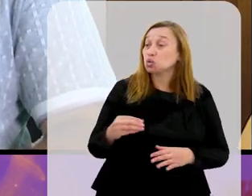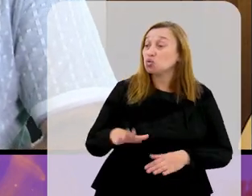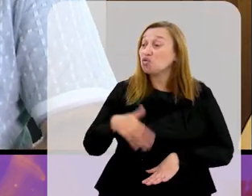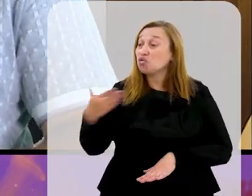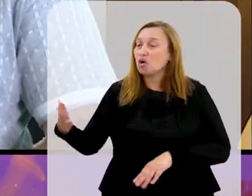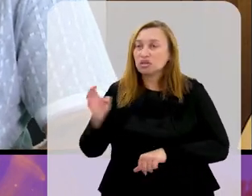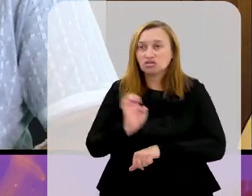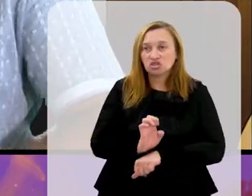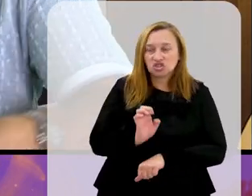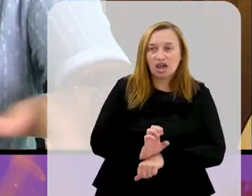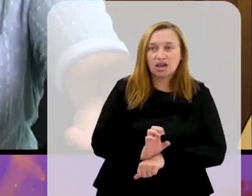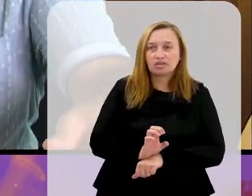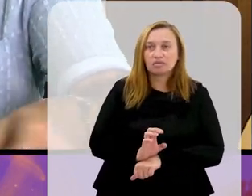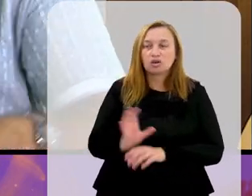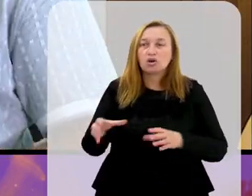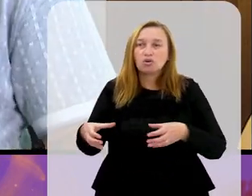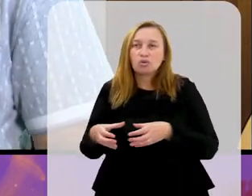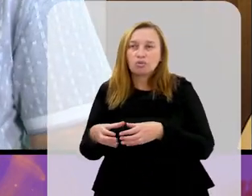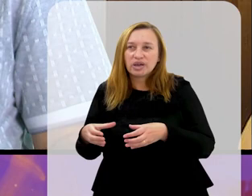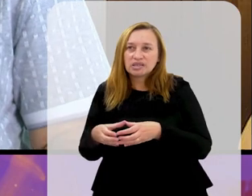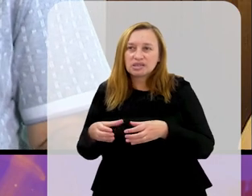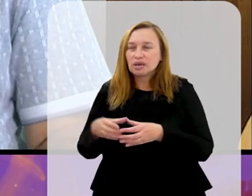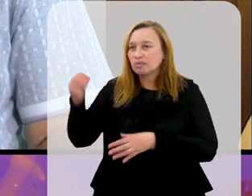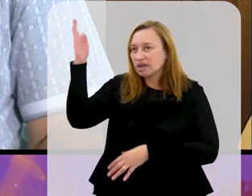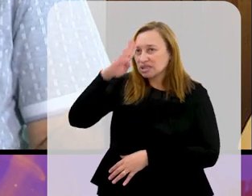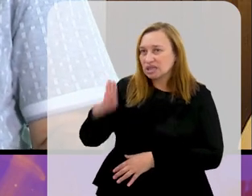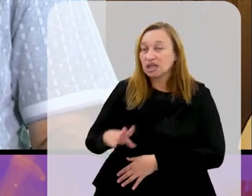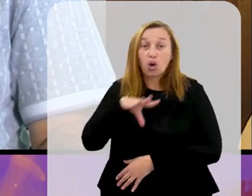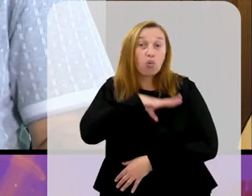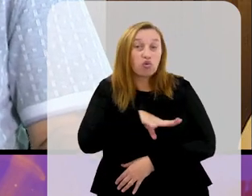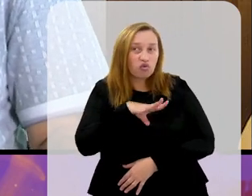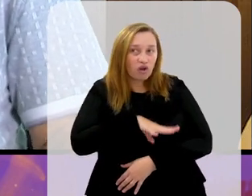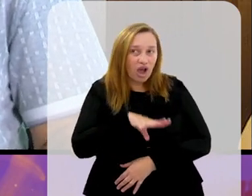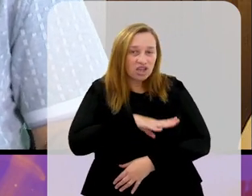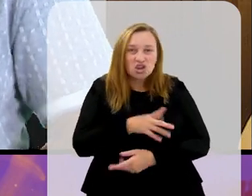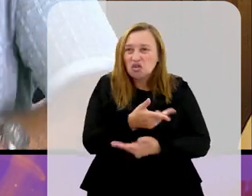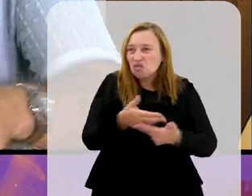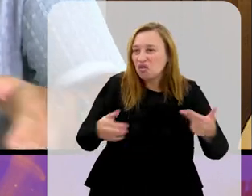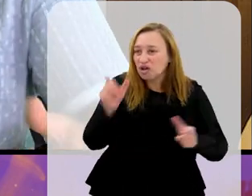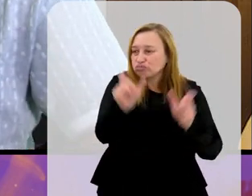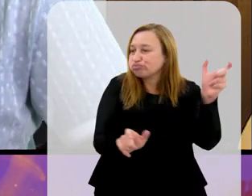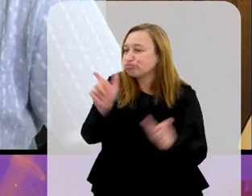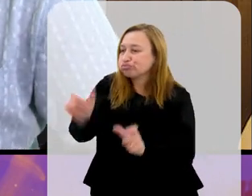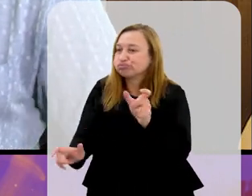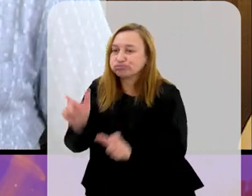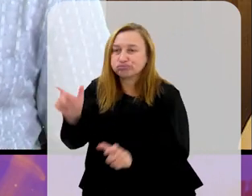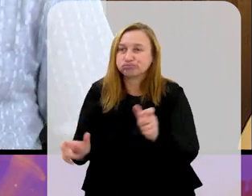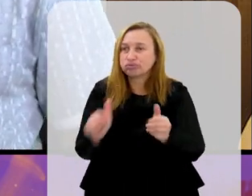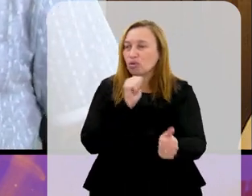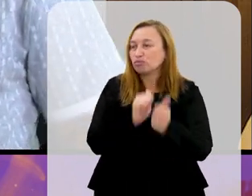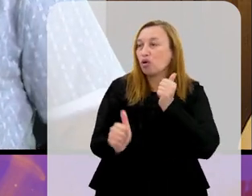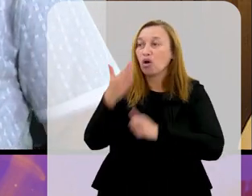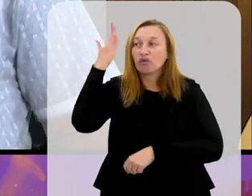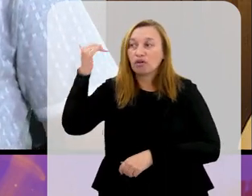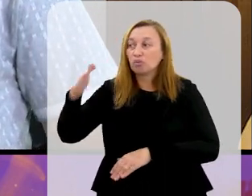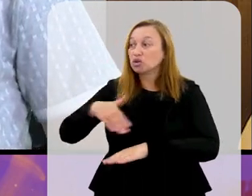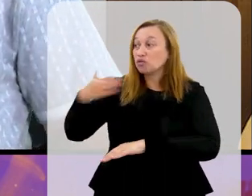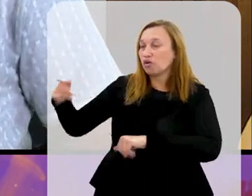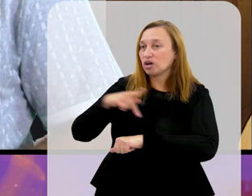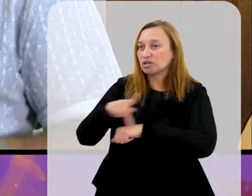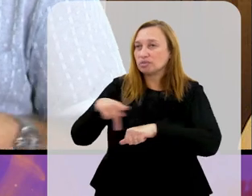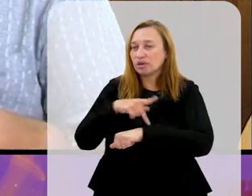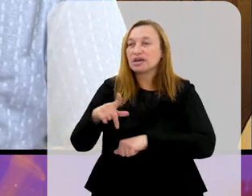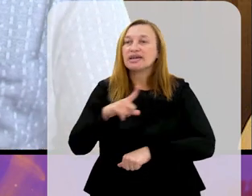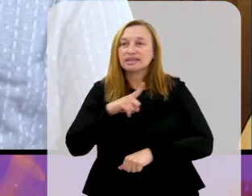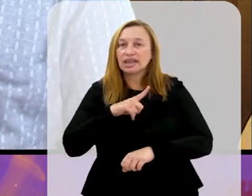né? Jogos fora aqui do estádio, seleção brasileira, o Vasco que está com N jogadores estrangeiros, tem o técnico que não dá